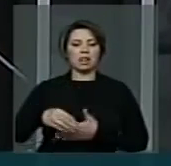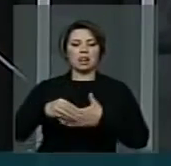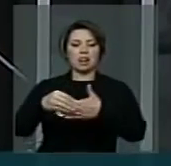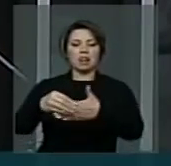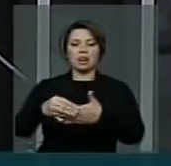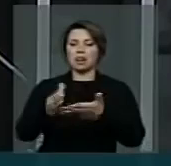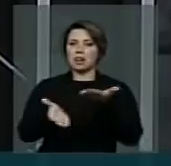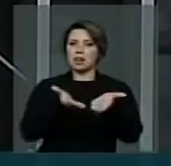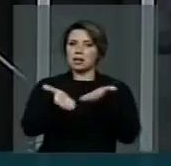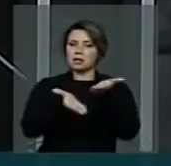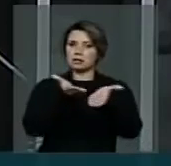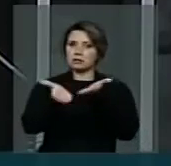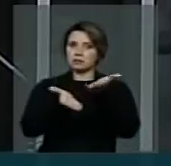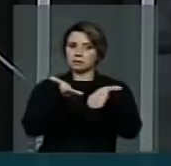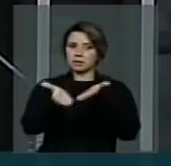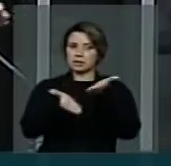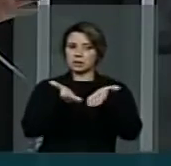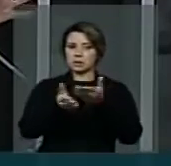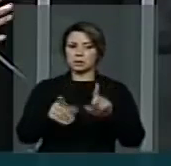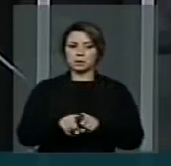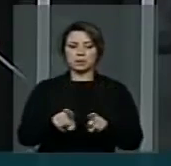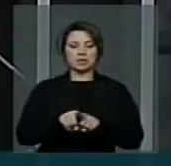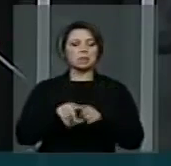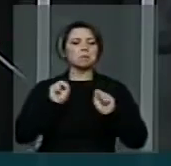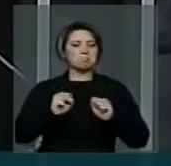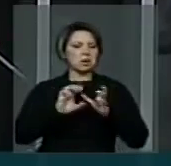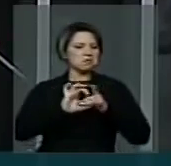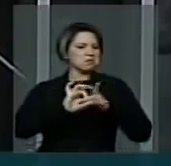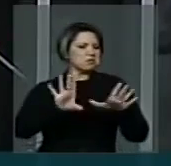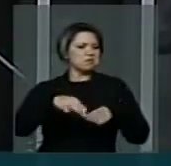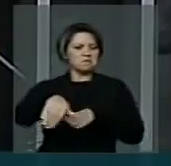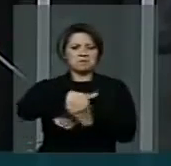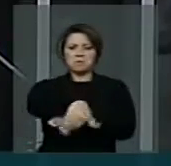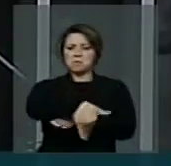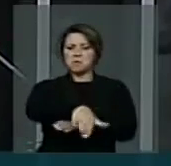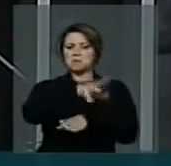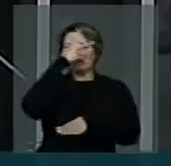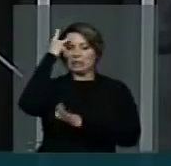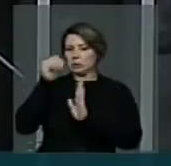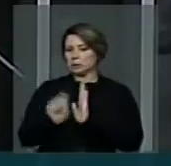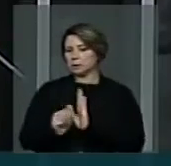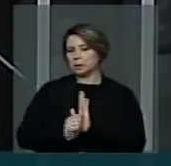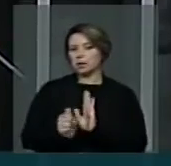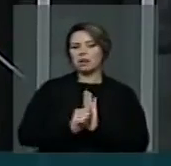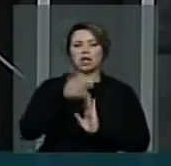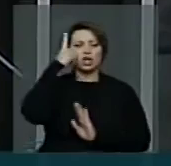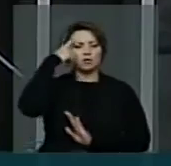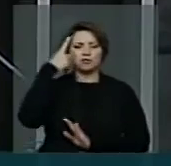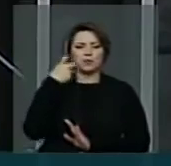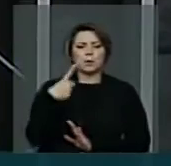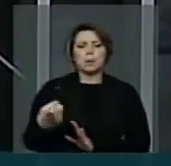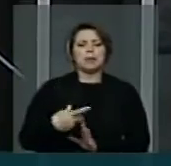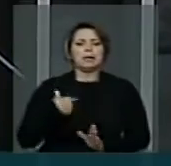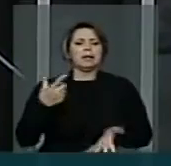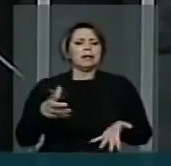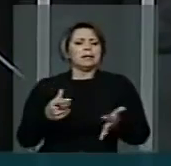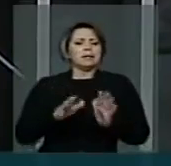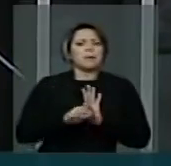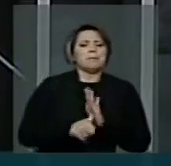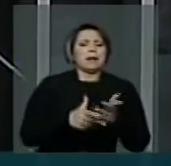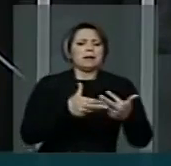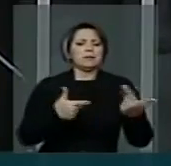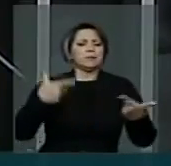dependentes químicos hajam nas ruas, nas cracolândias, de forma violenta contra terceiros,